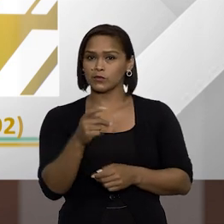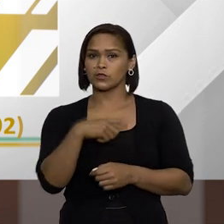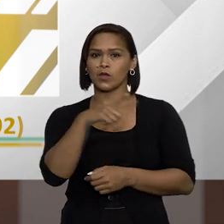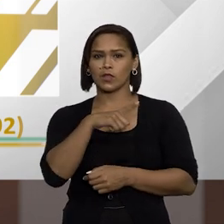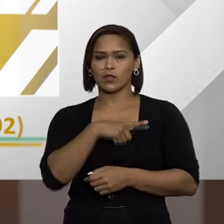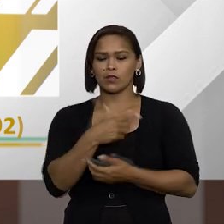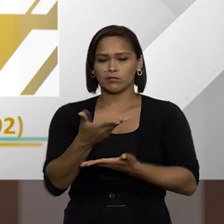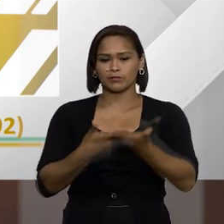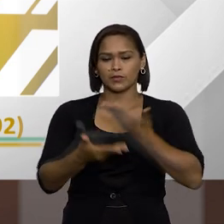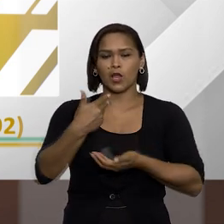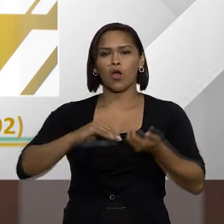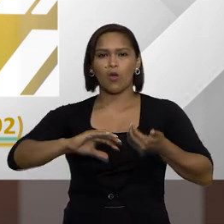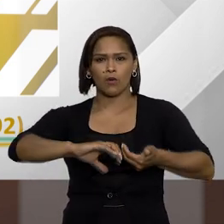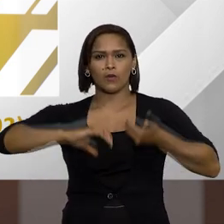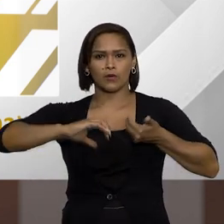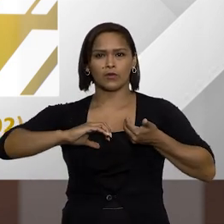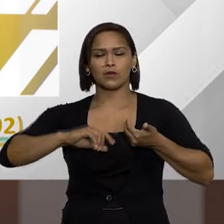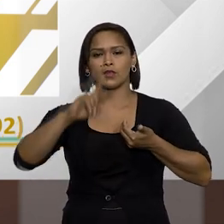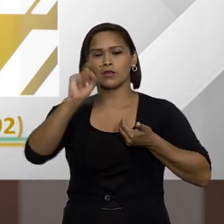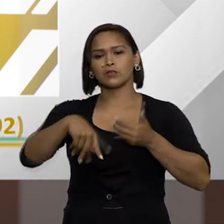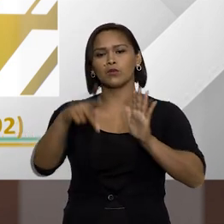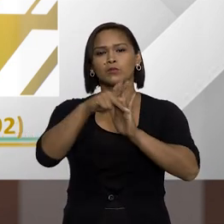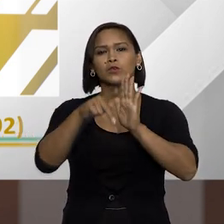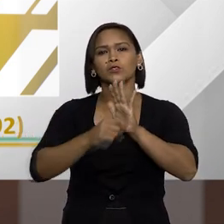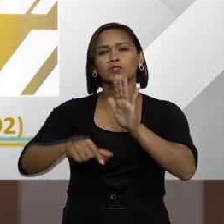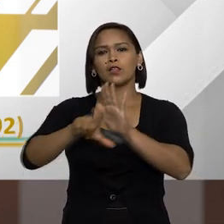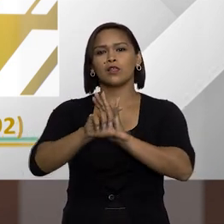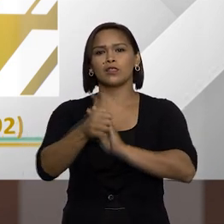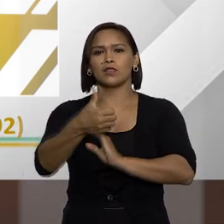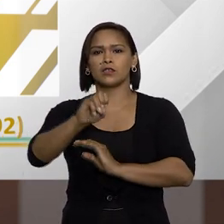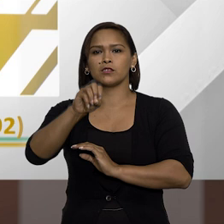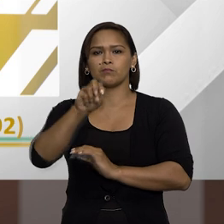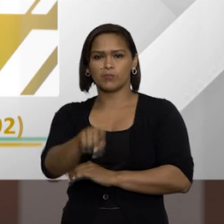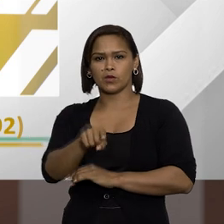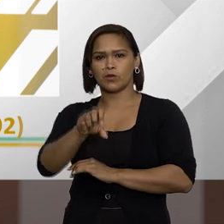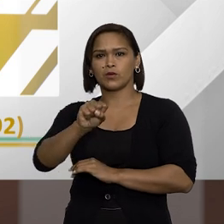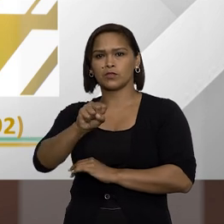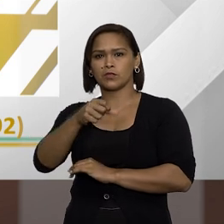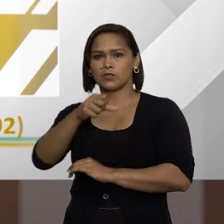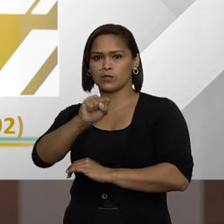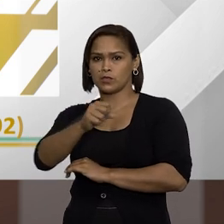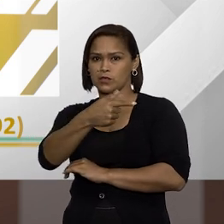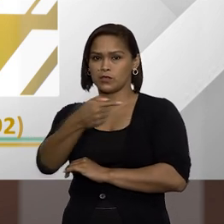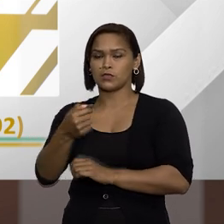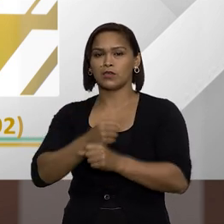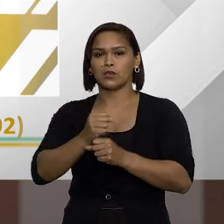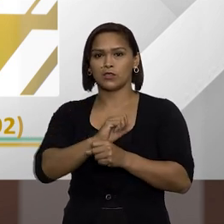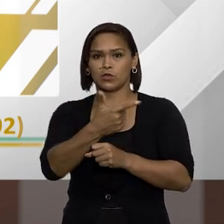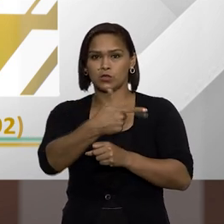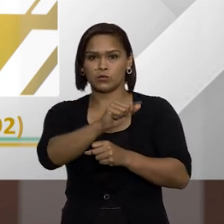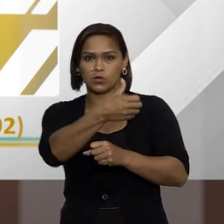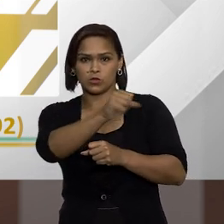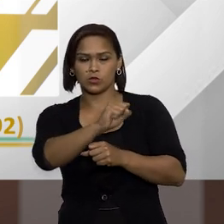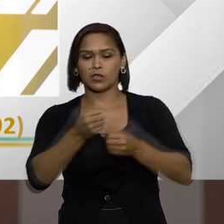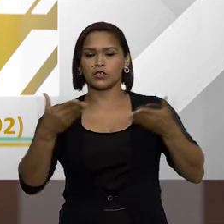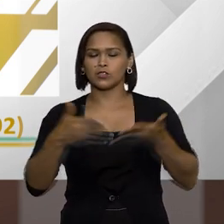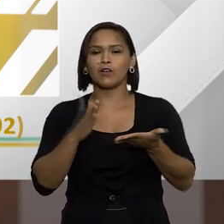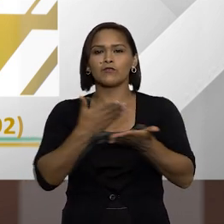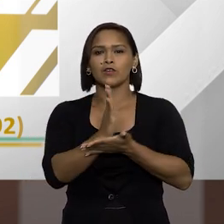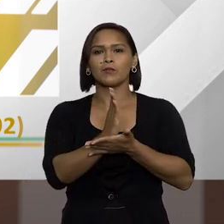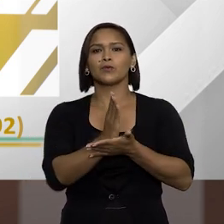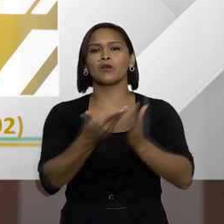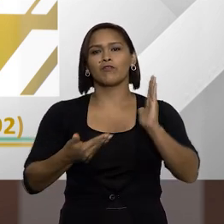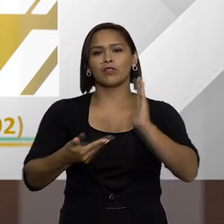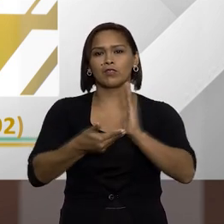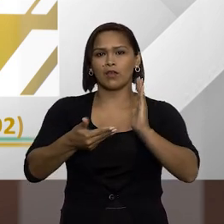Temos em tramitação no Congresso Nacional o projeto de lei 10.887, de 2018, que já foi aprovado